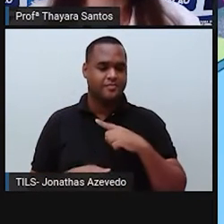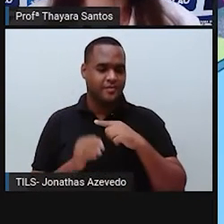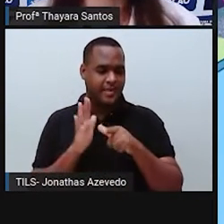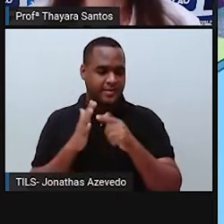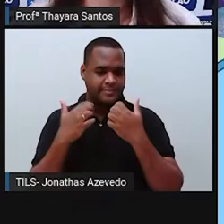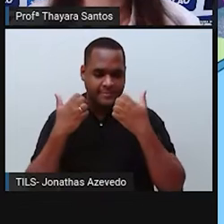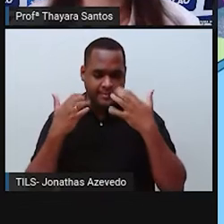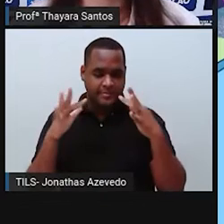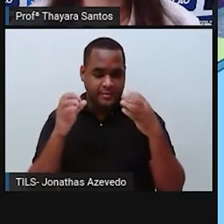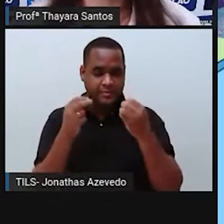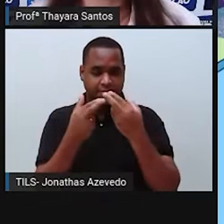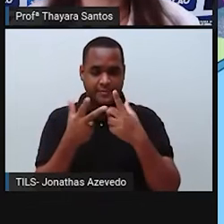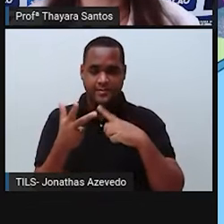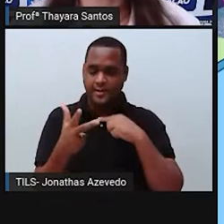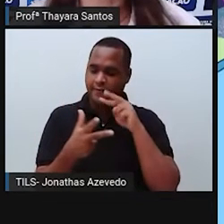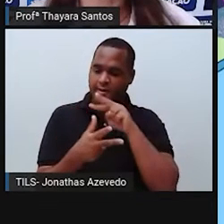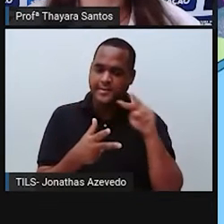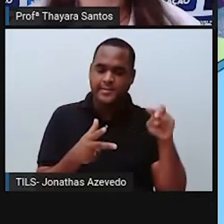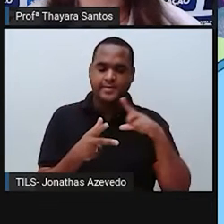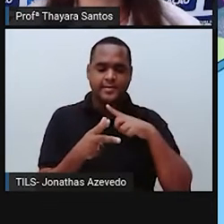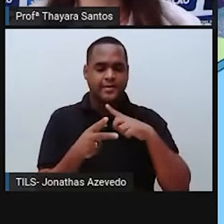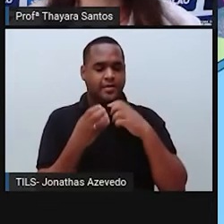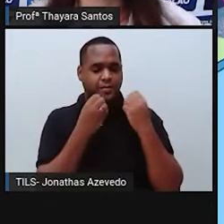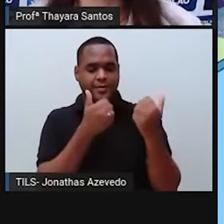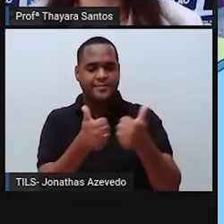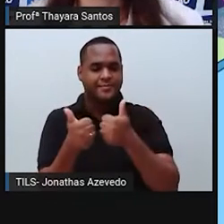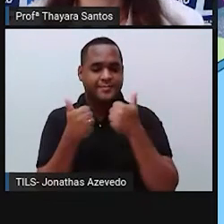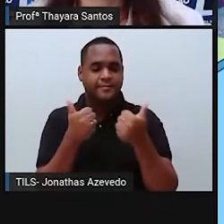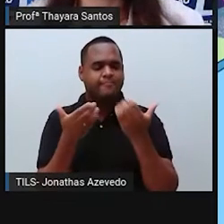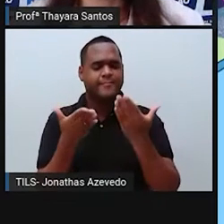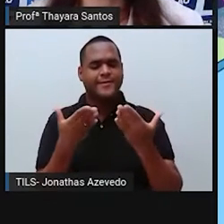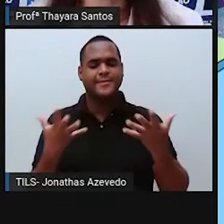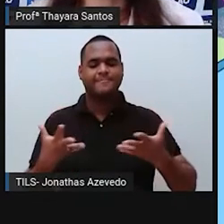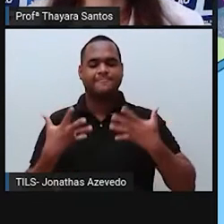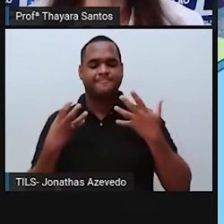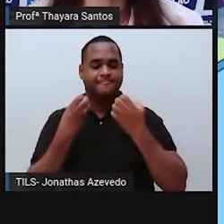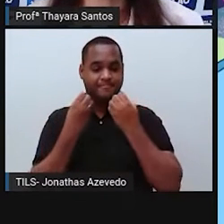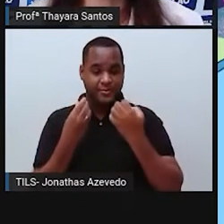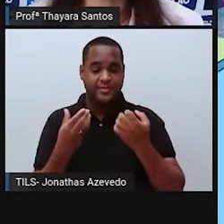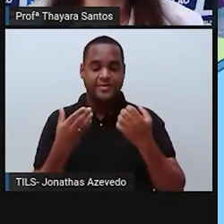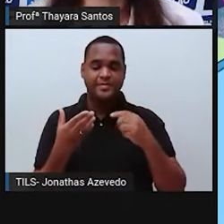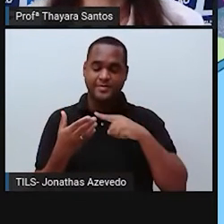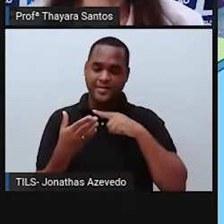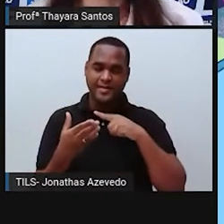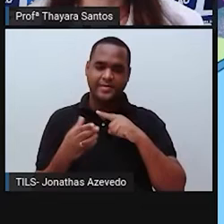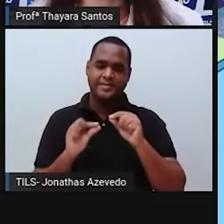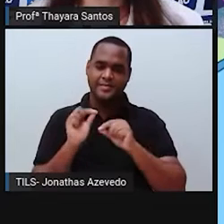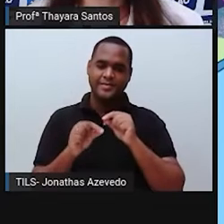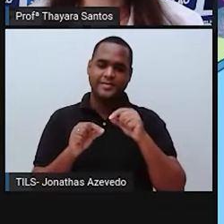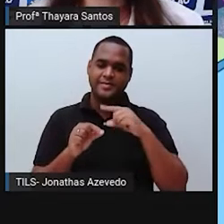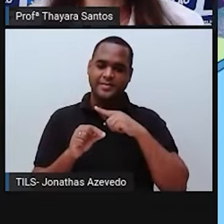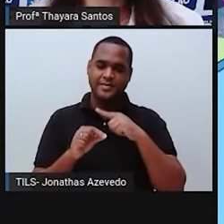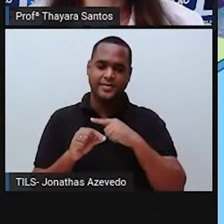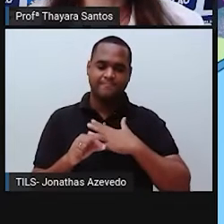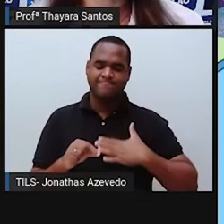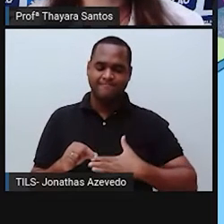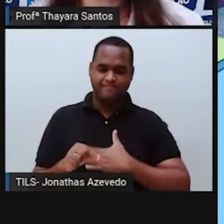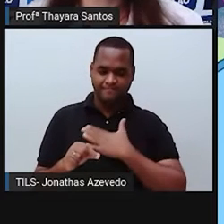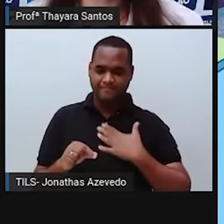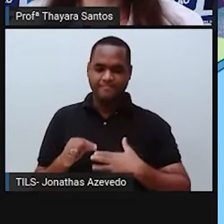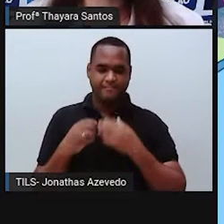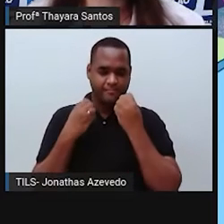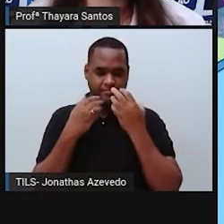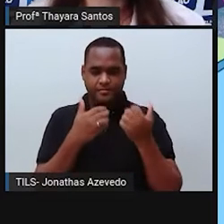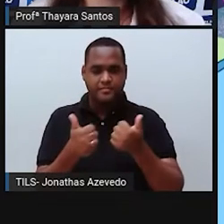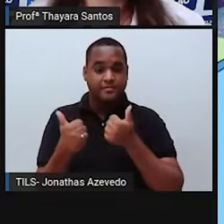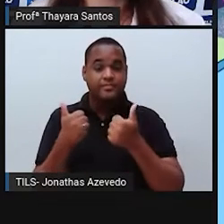vocês que estão aí do outro lado muito bem-vindos à nossa aula. É uma alegria enorme ter vocês aqui comigo e um prazer tê-los aqui. Então,